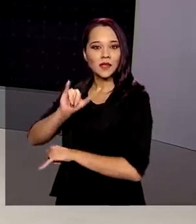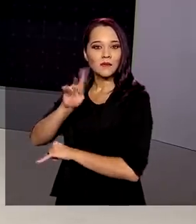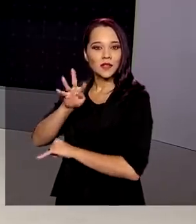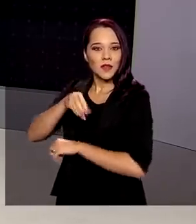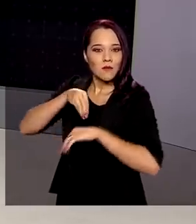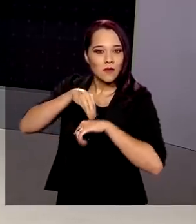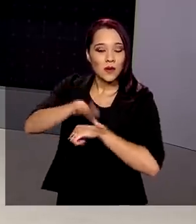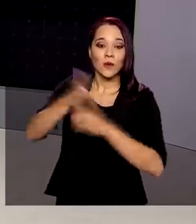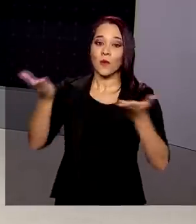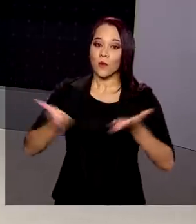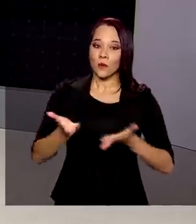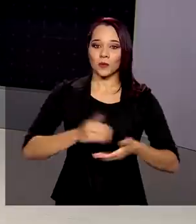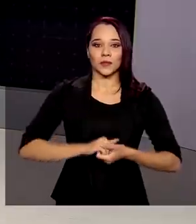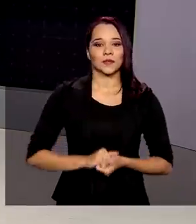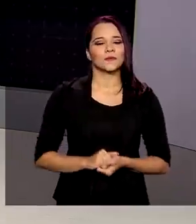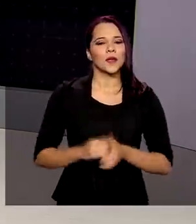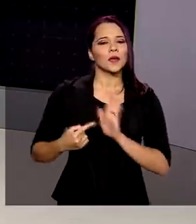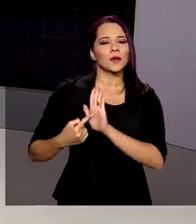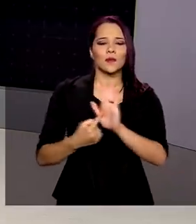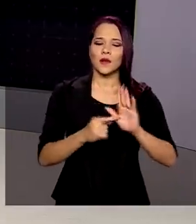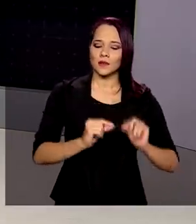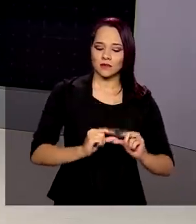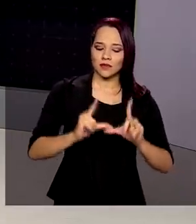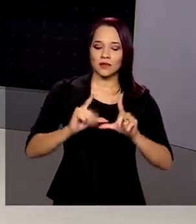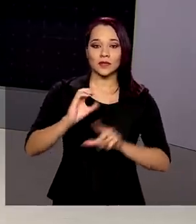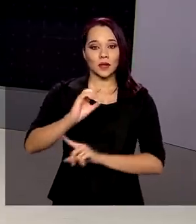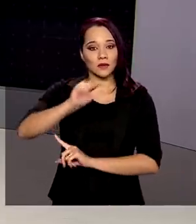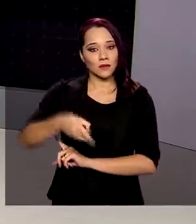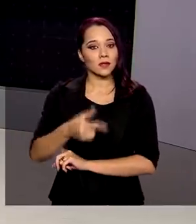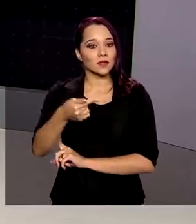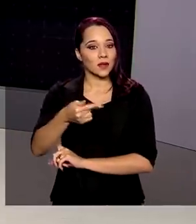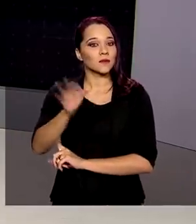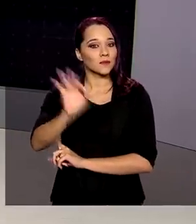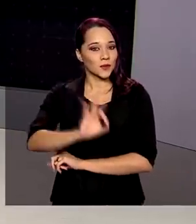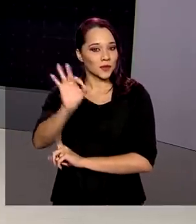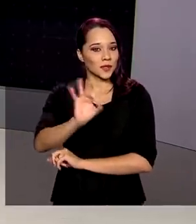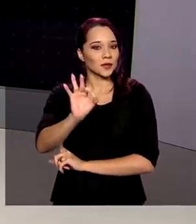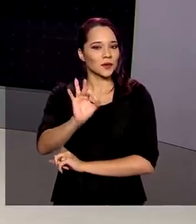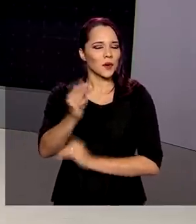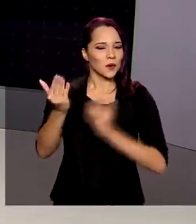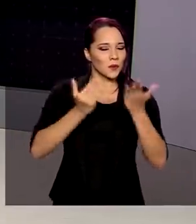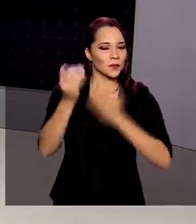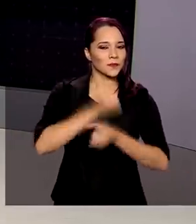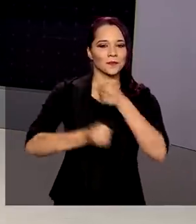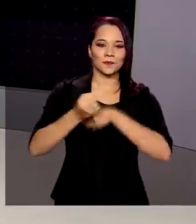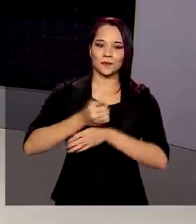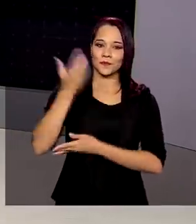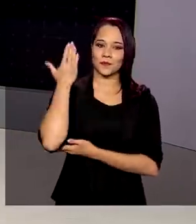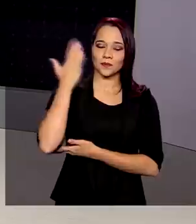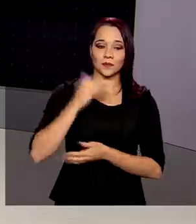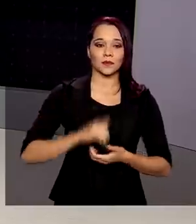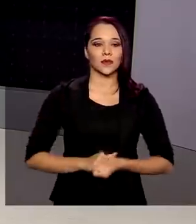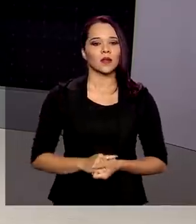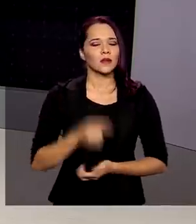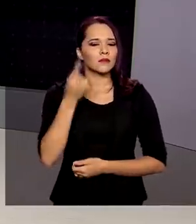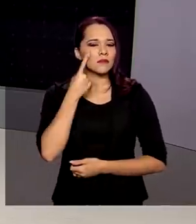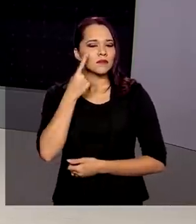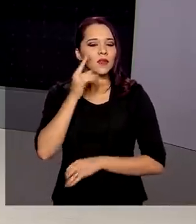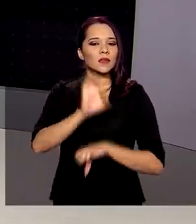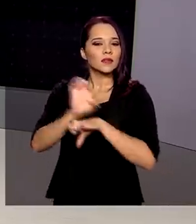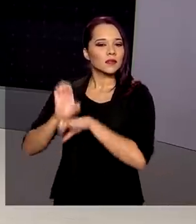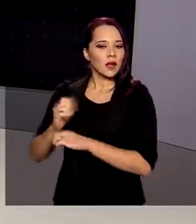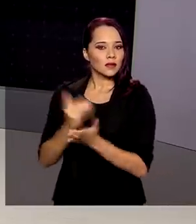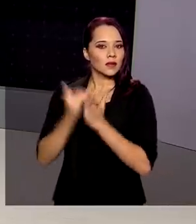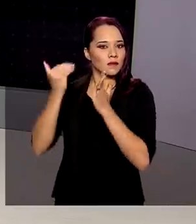publicados hoje e apontam para um crescimento de 0,7% em relação ao ano passado. Vamos ver aí os